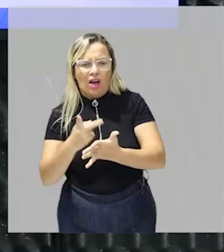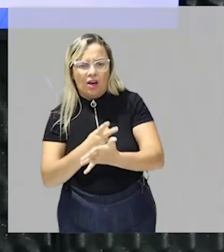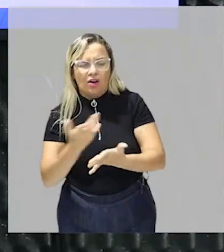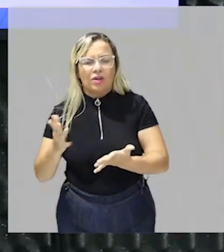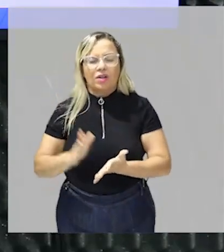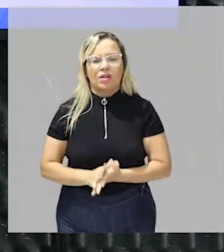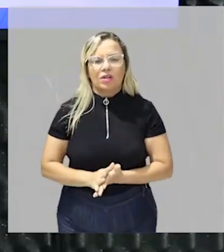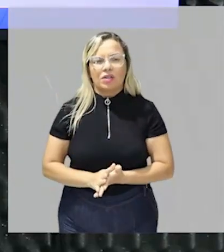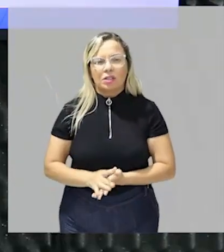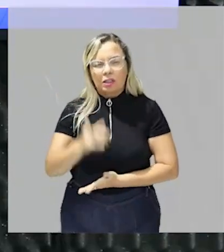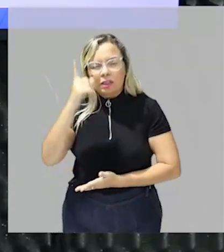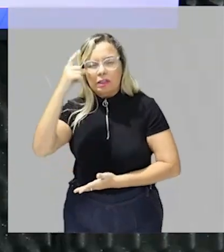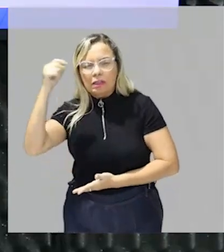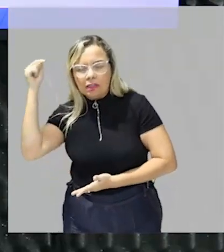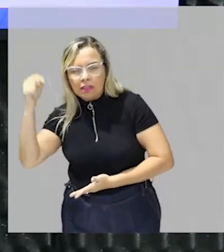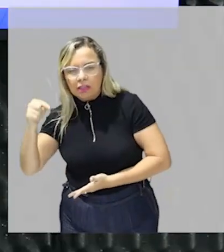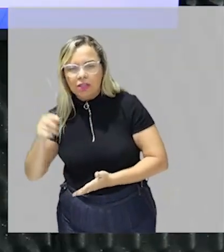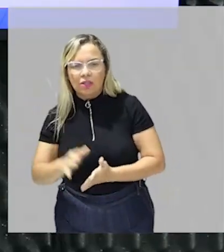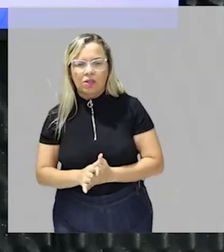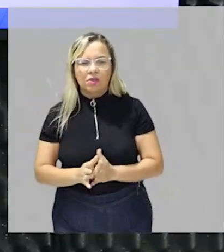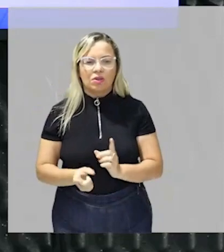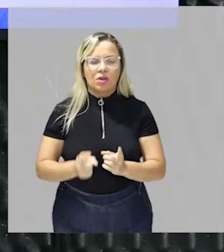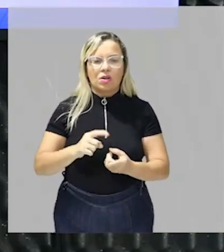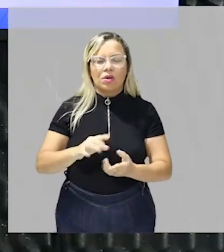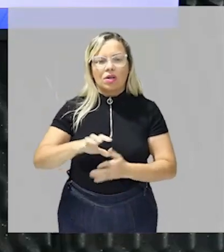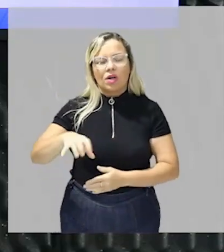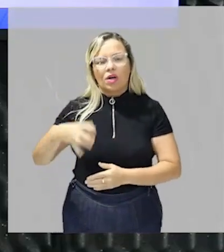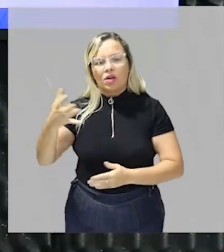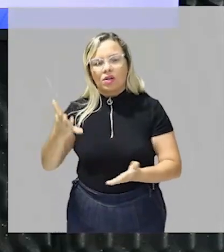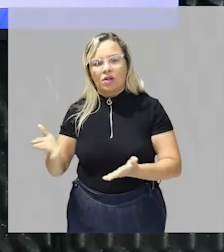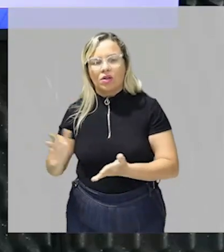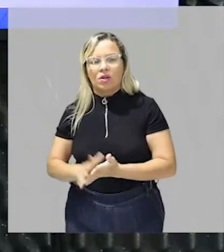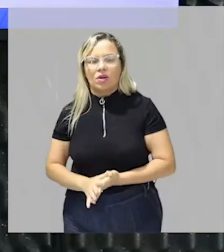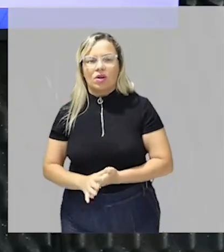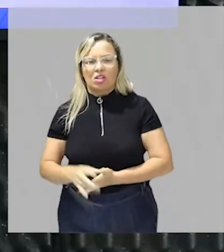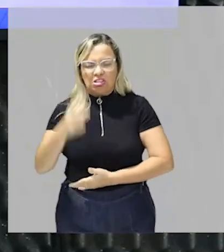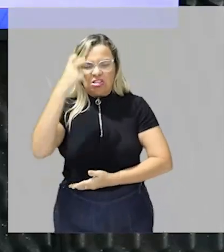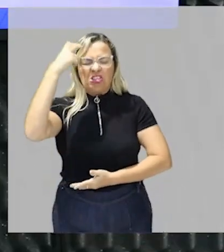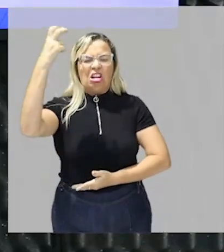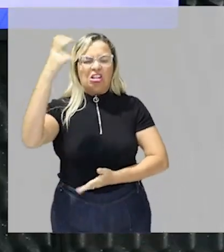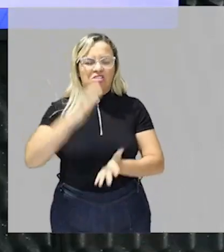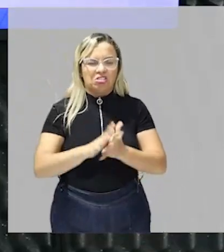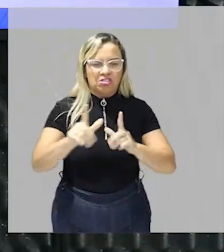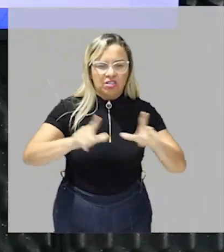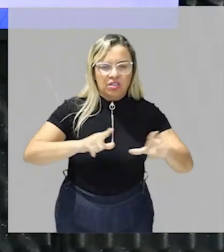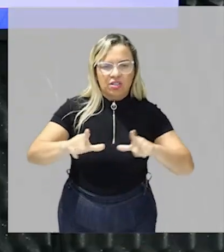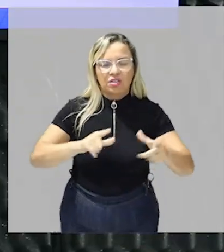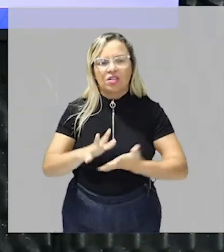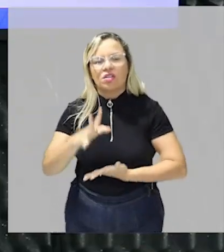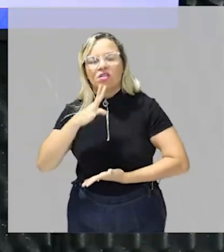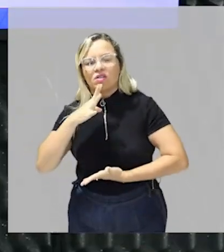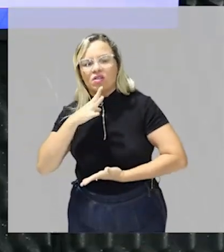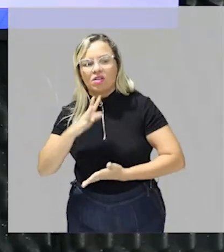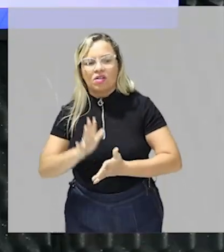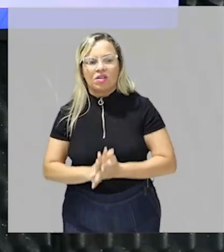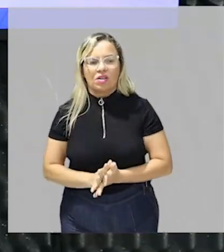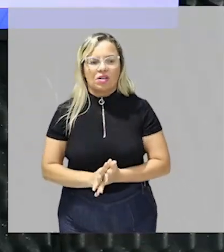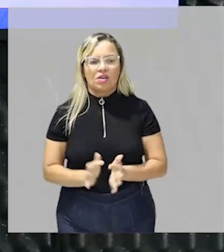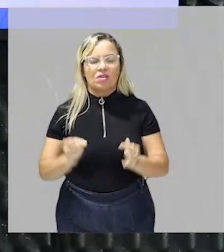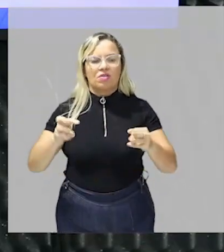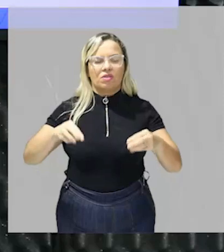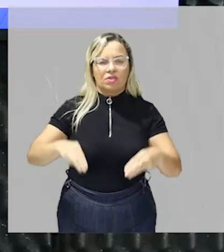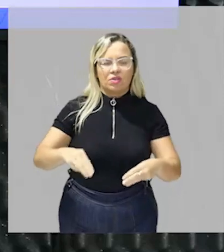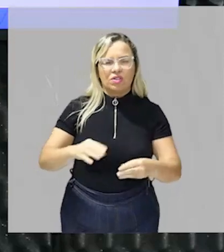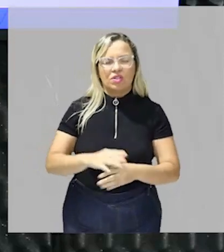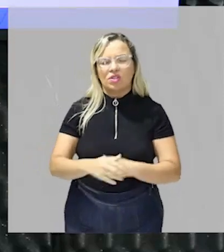possíveis contratempos olha que homem inteligente do seu trabalho conhecedor do seu trabalho ao final de tantos anos de trabalho